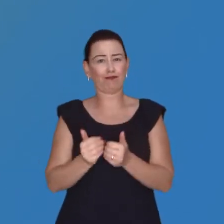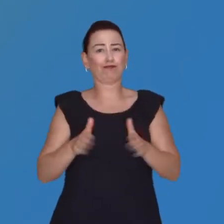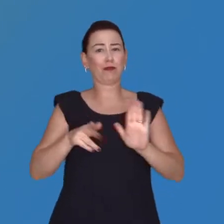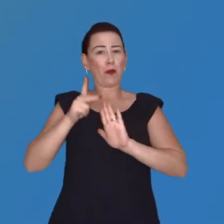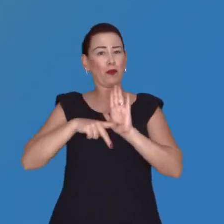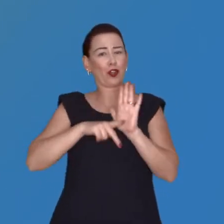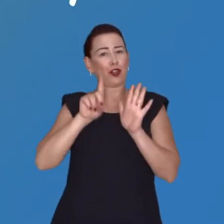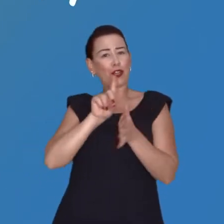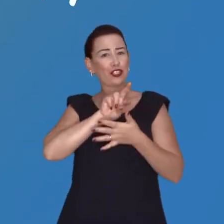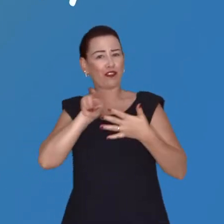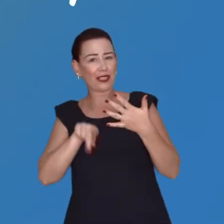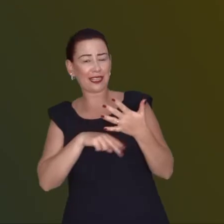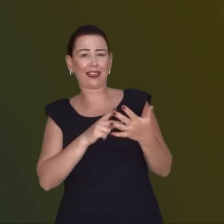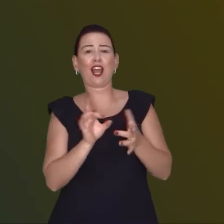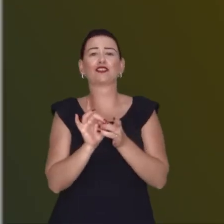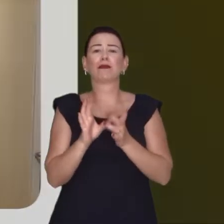inclusão.